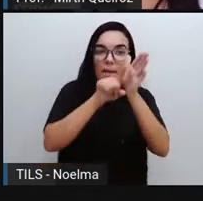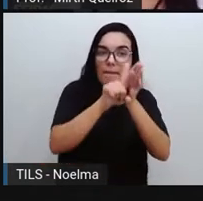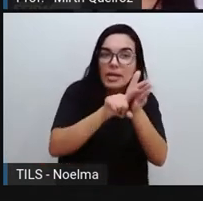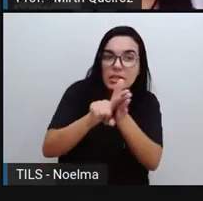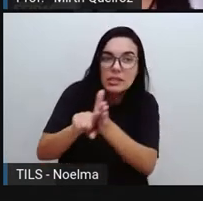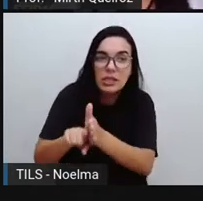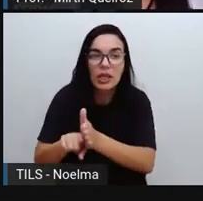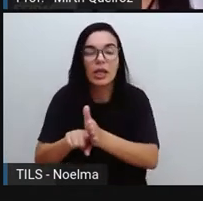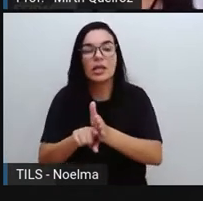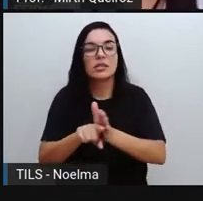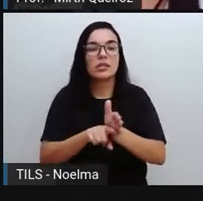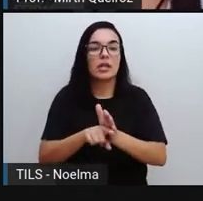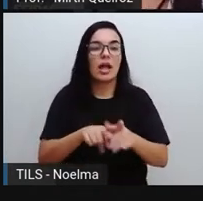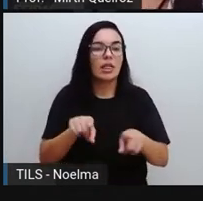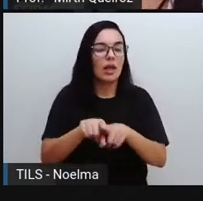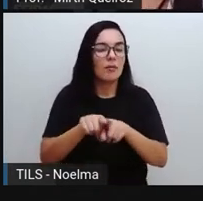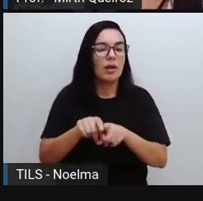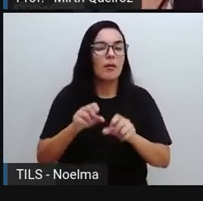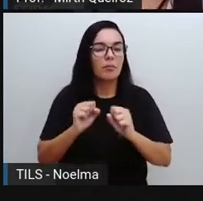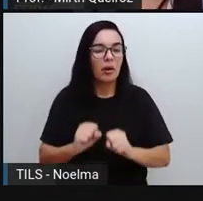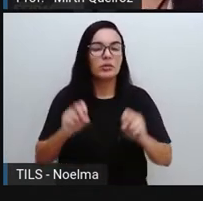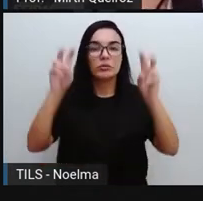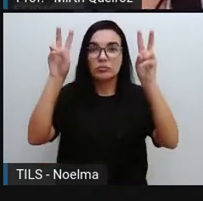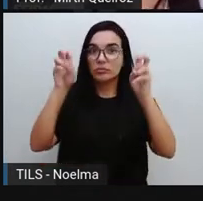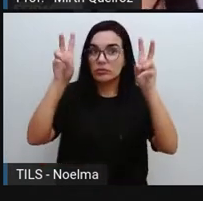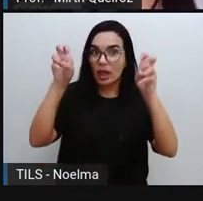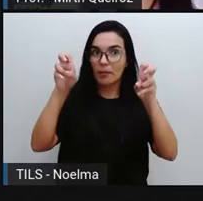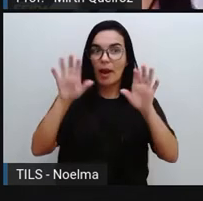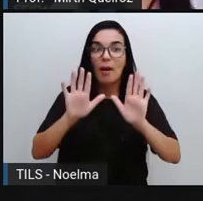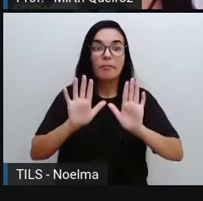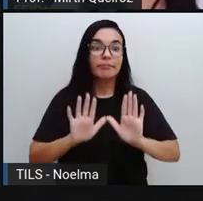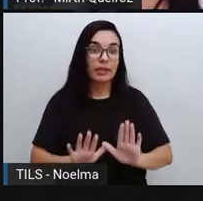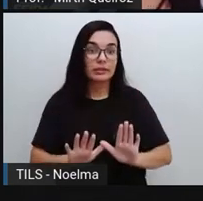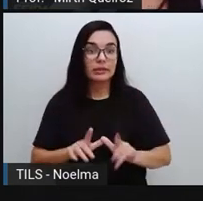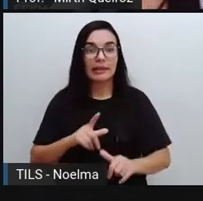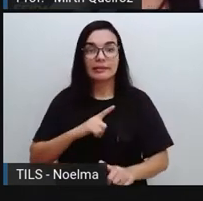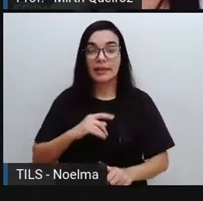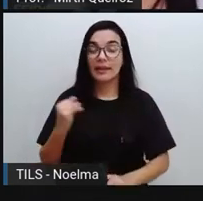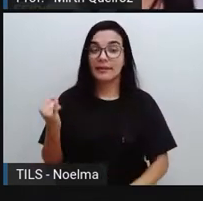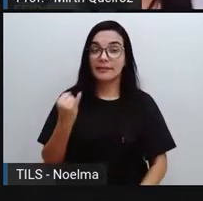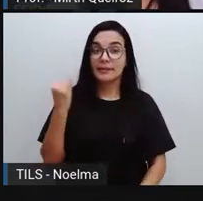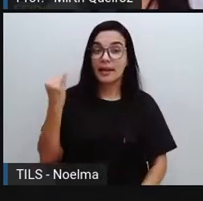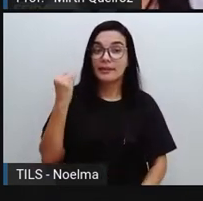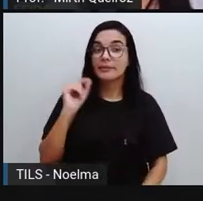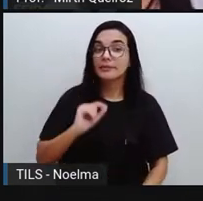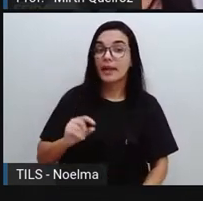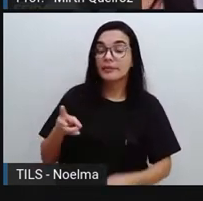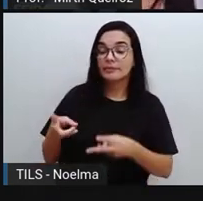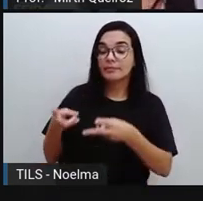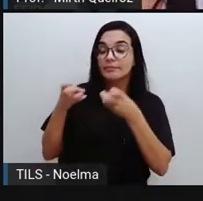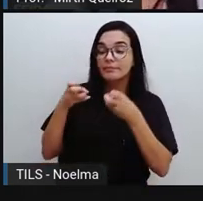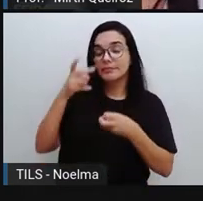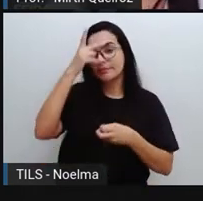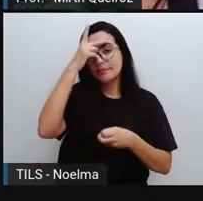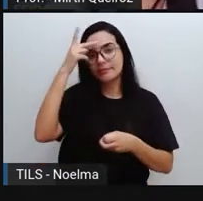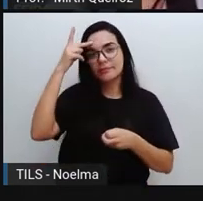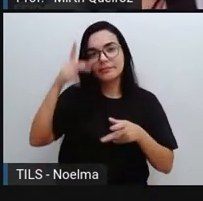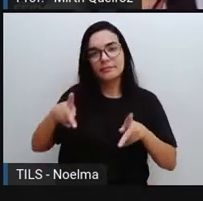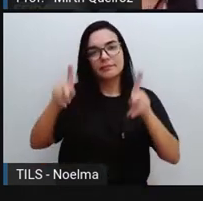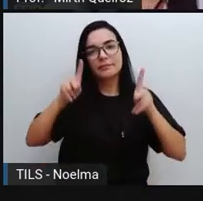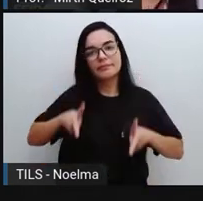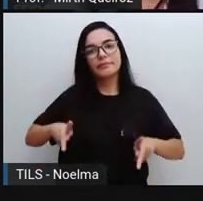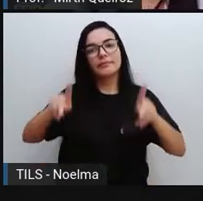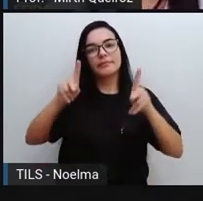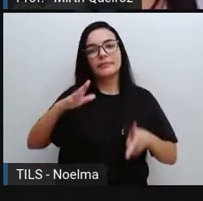de pesquisa, de investigação sobre o tema, porém, que é de interesse também da população